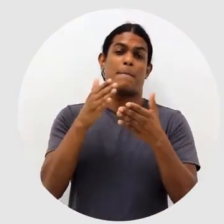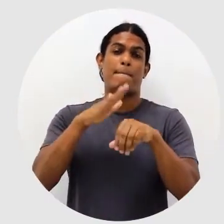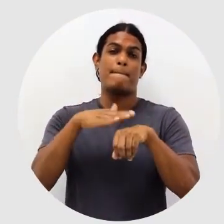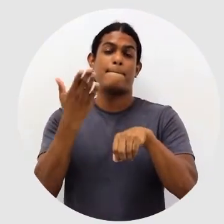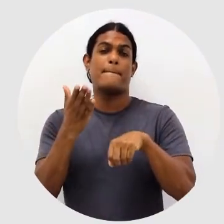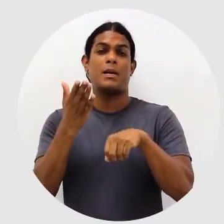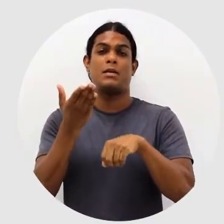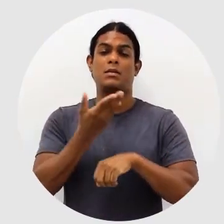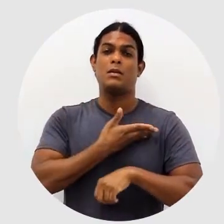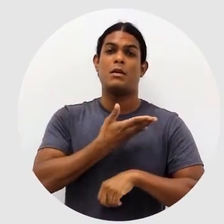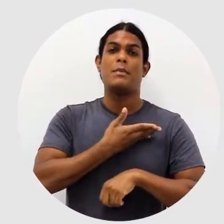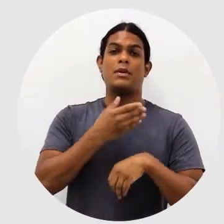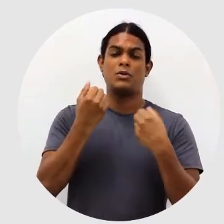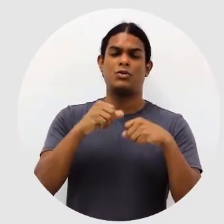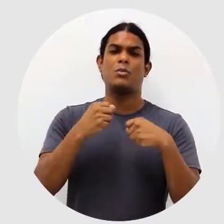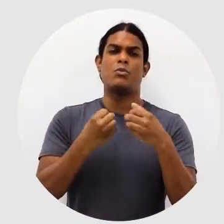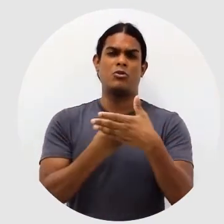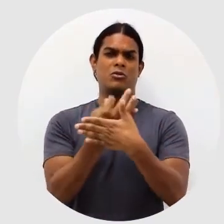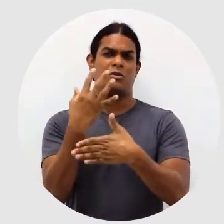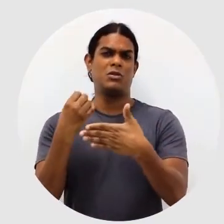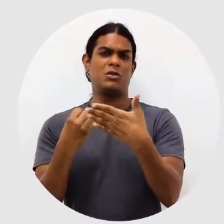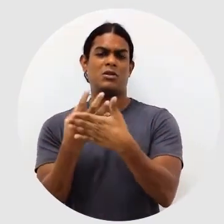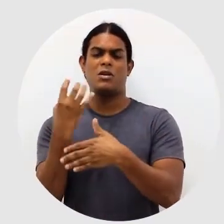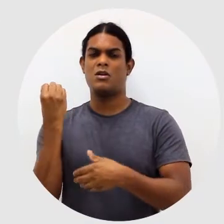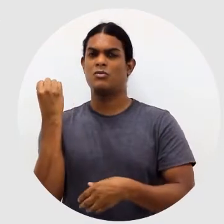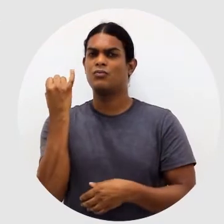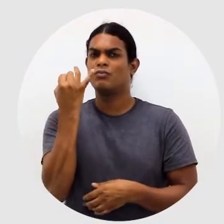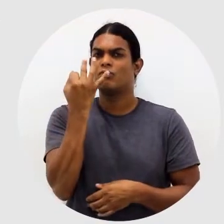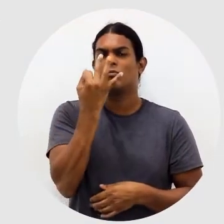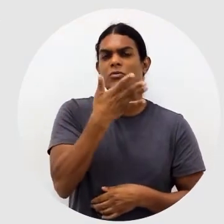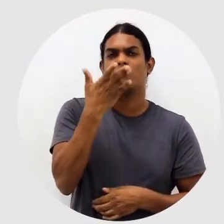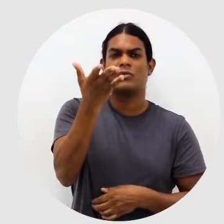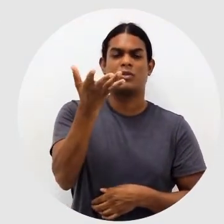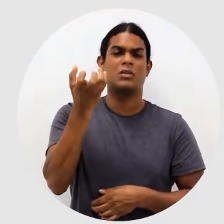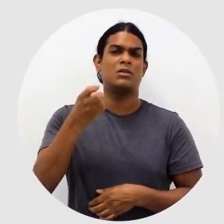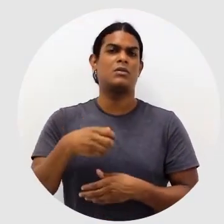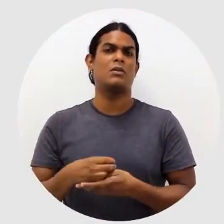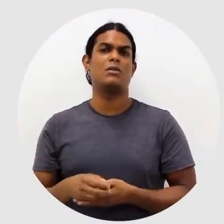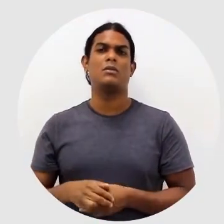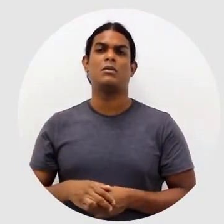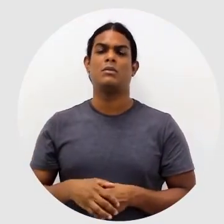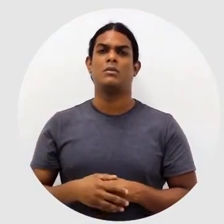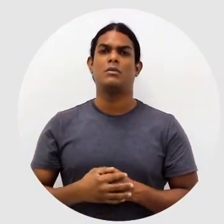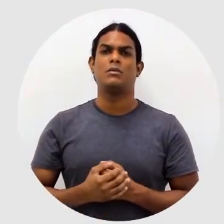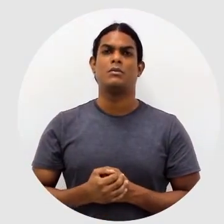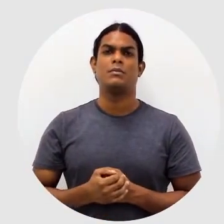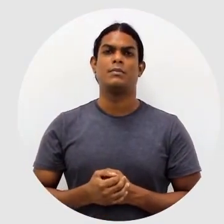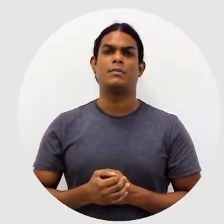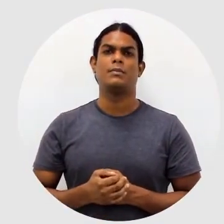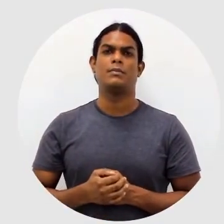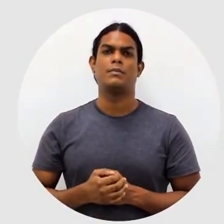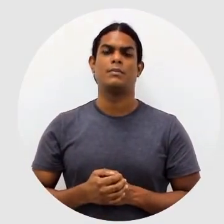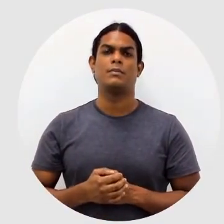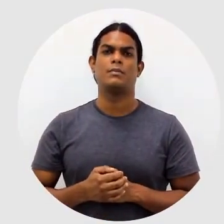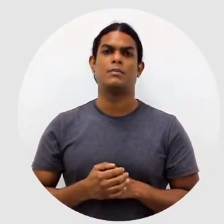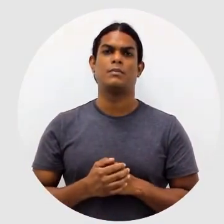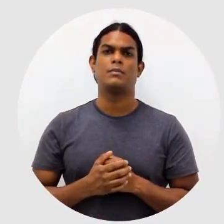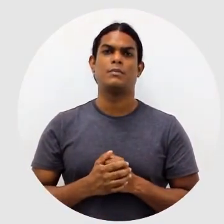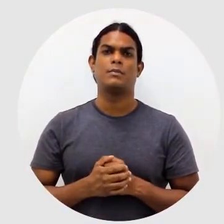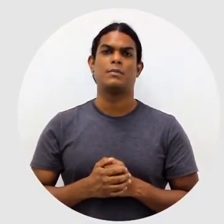um número de recursos limitados ou se você convida outros amigos para participar, você acaba tendo ele em nível